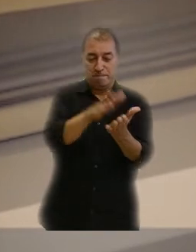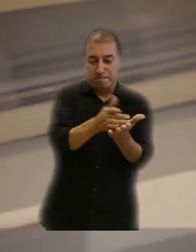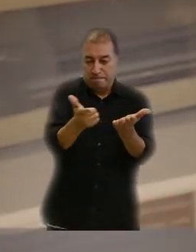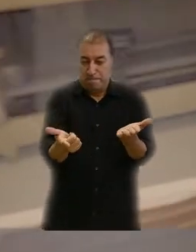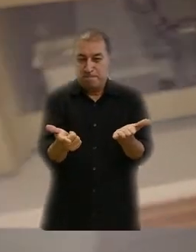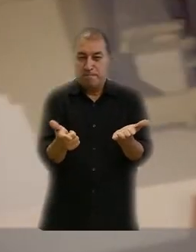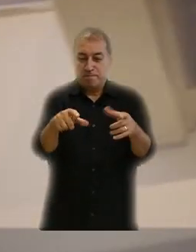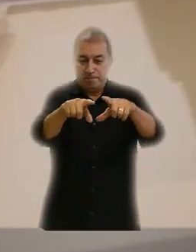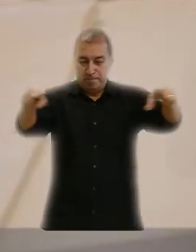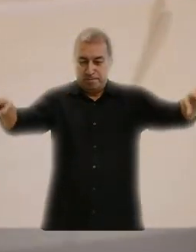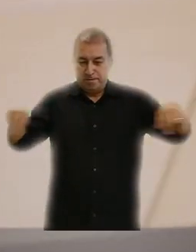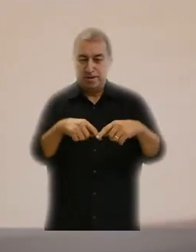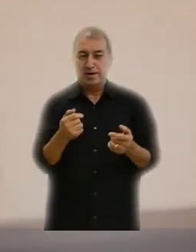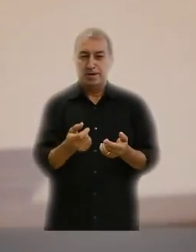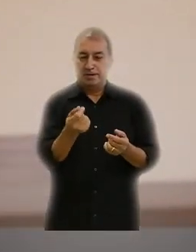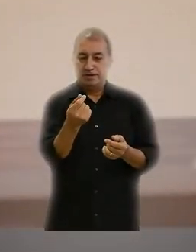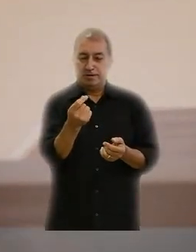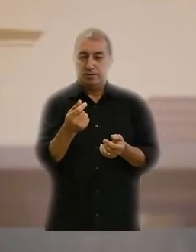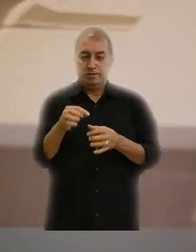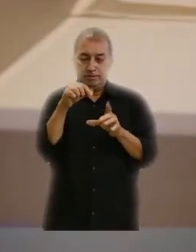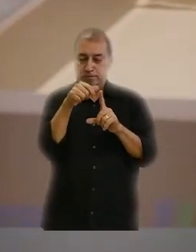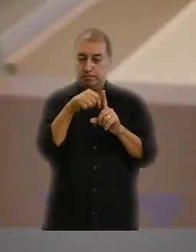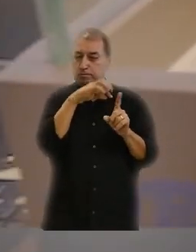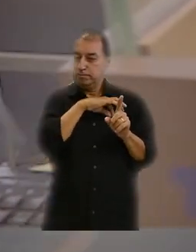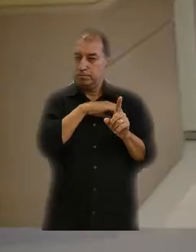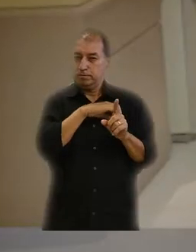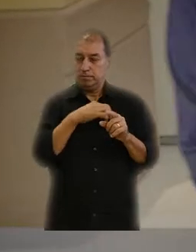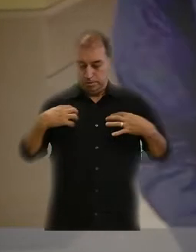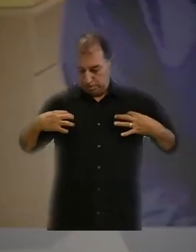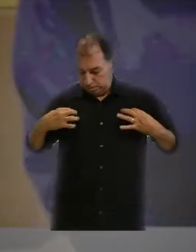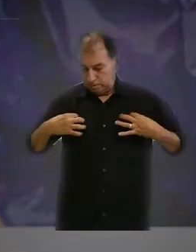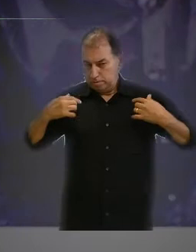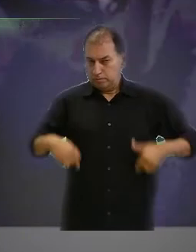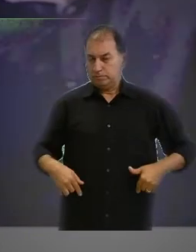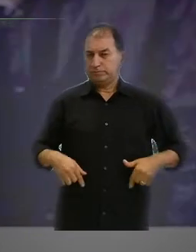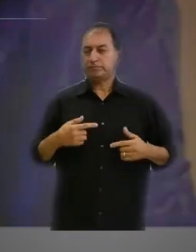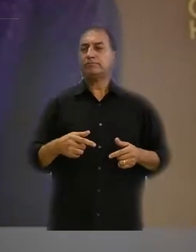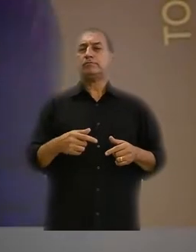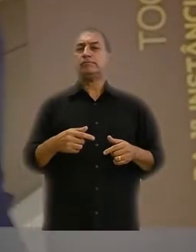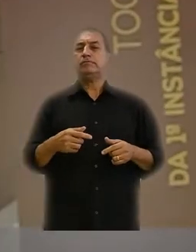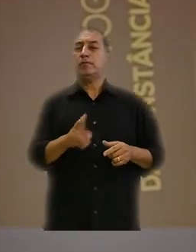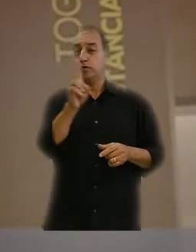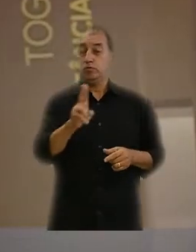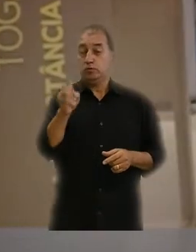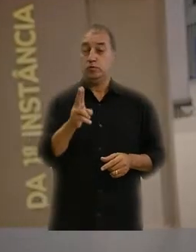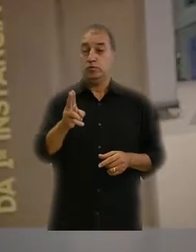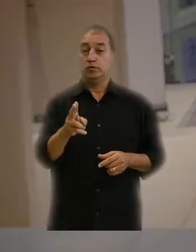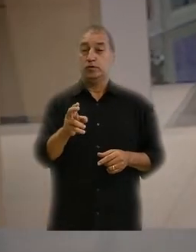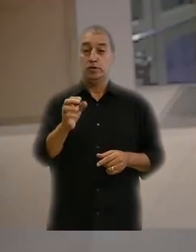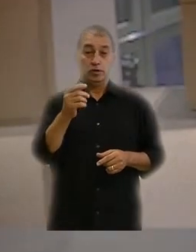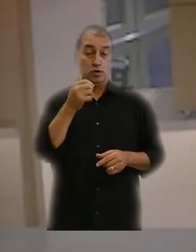folha de pagamento de magistrados e servidores. As vestes talares utilizadas na Justiça do